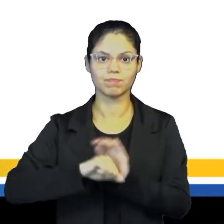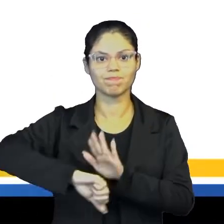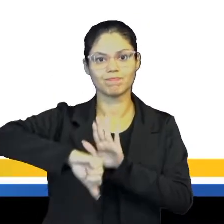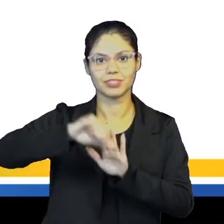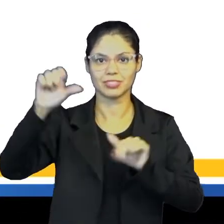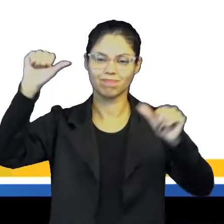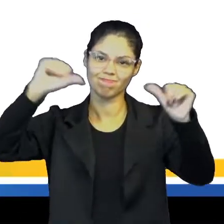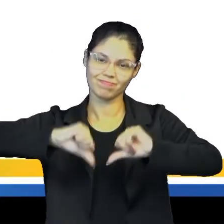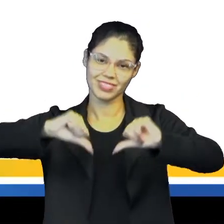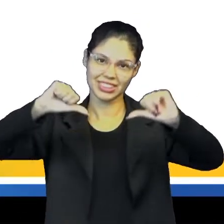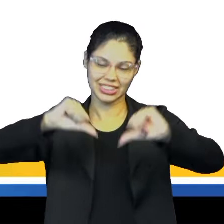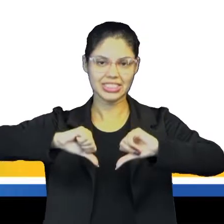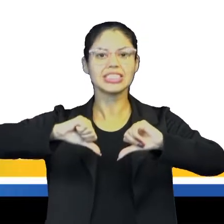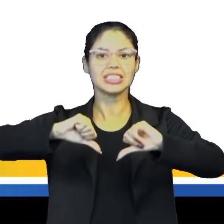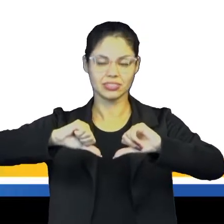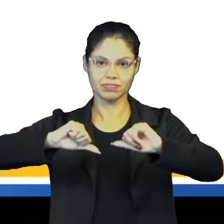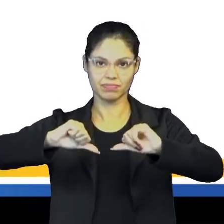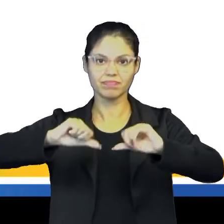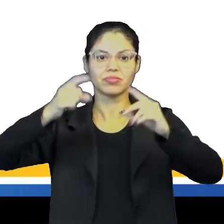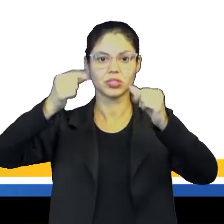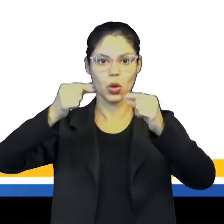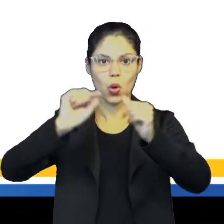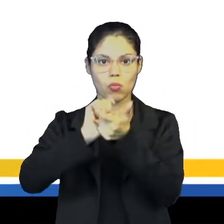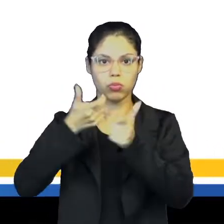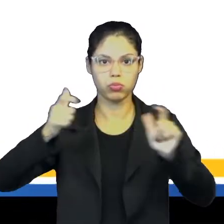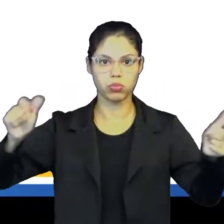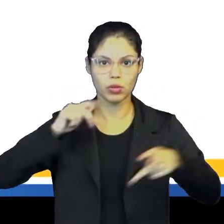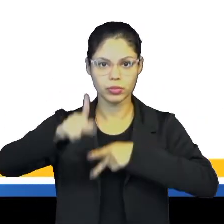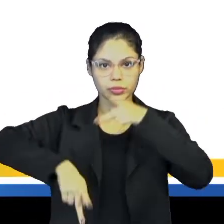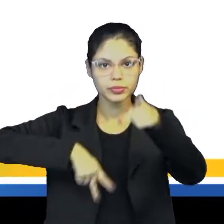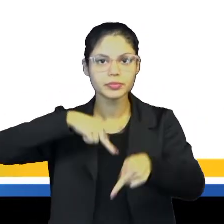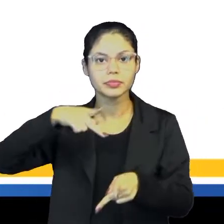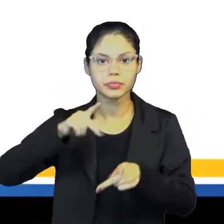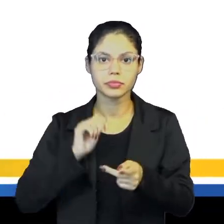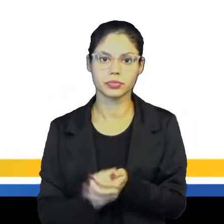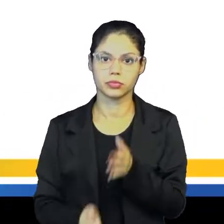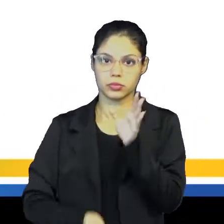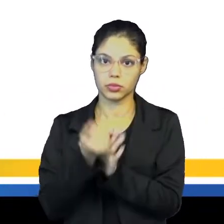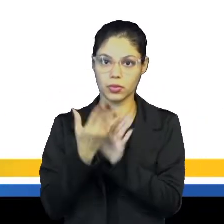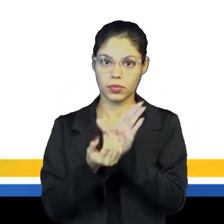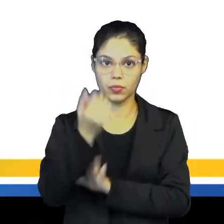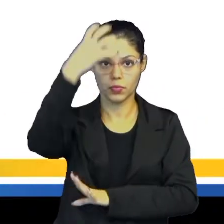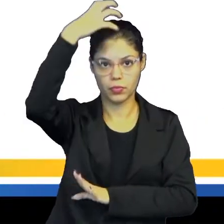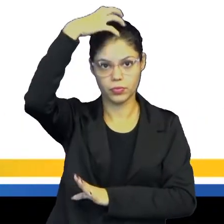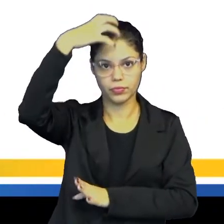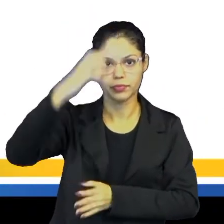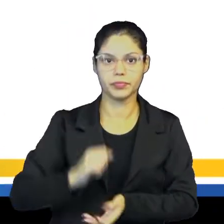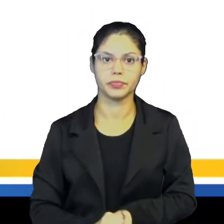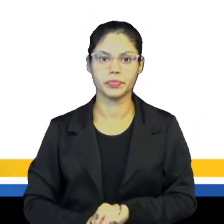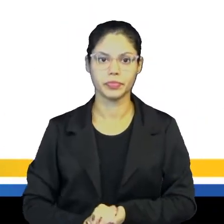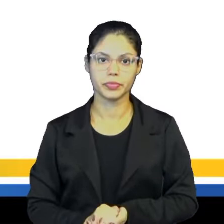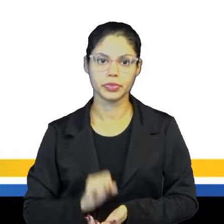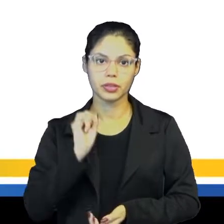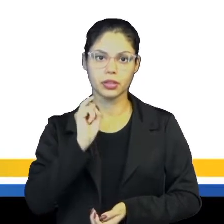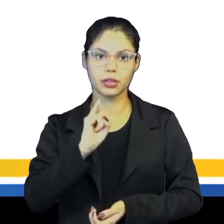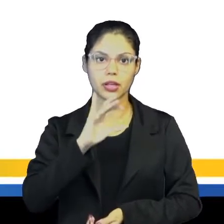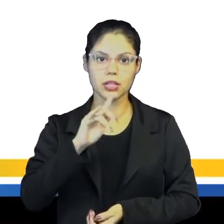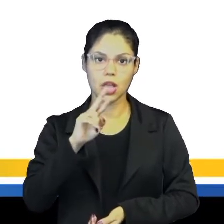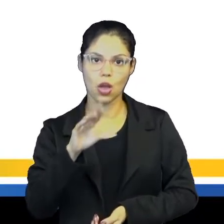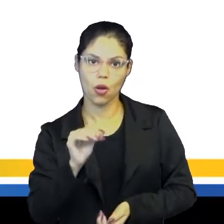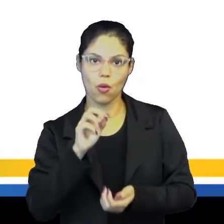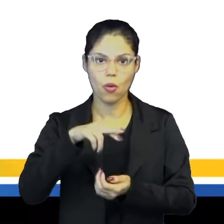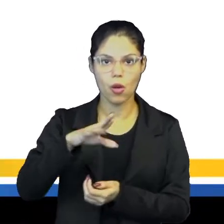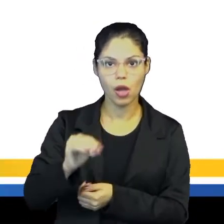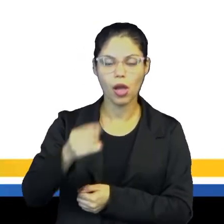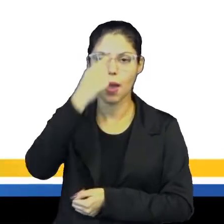principiada principalmente pelo crescimento da população. Fez surgir o rei. Se o monarca era